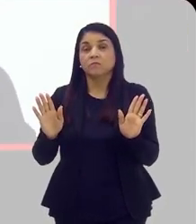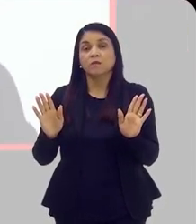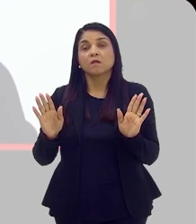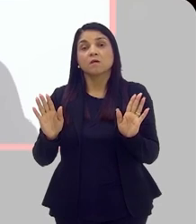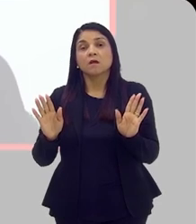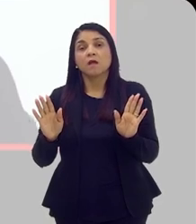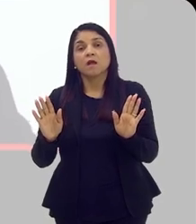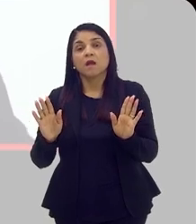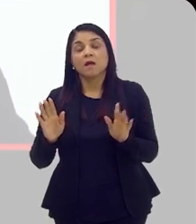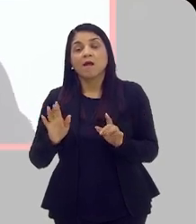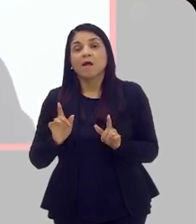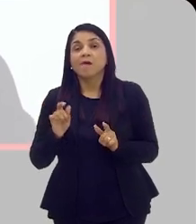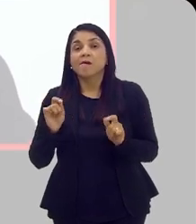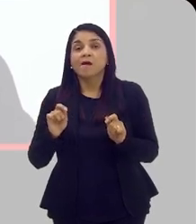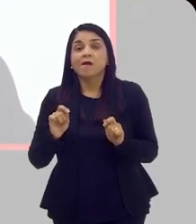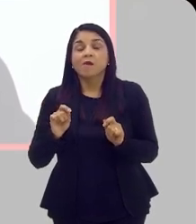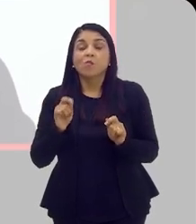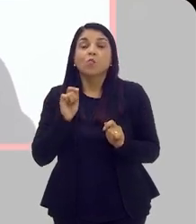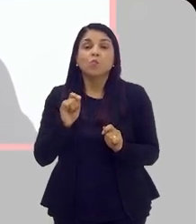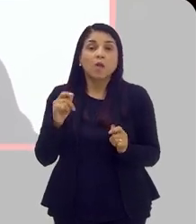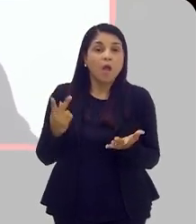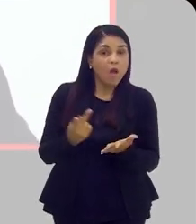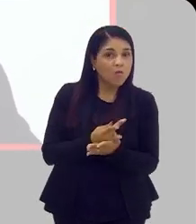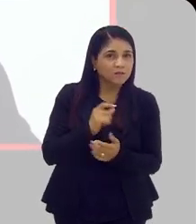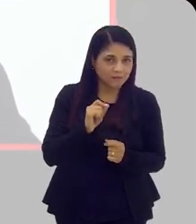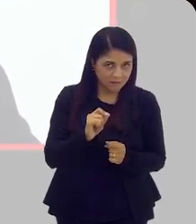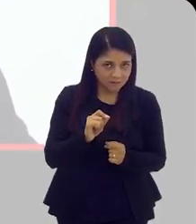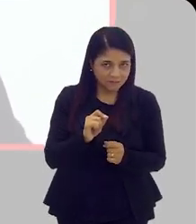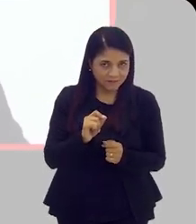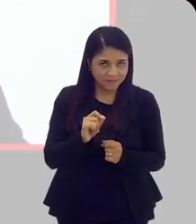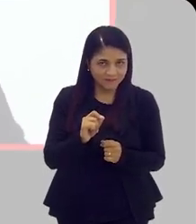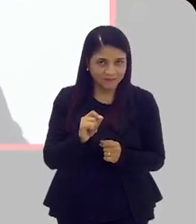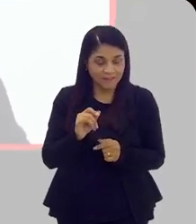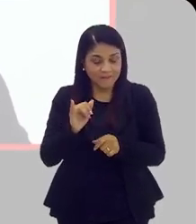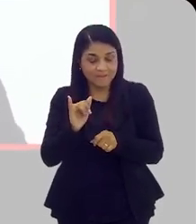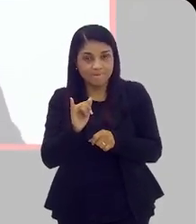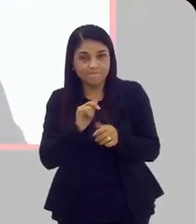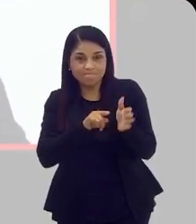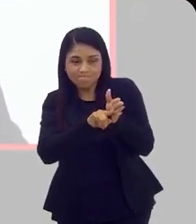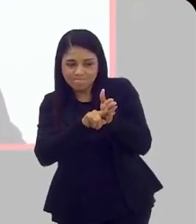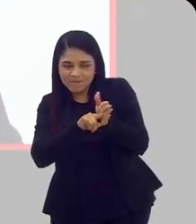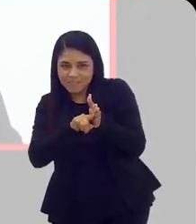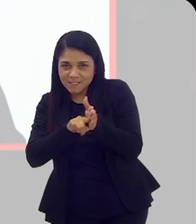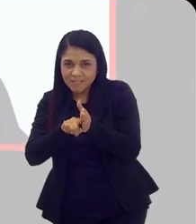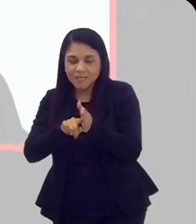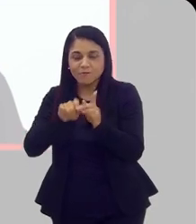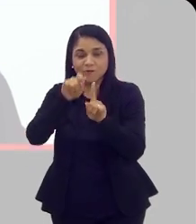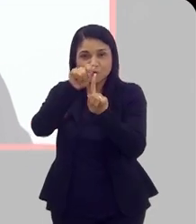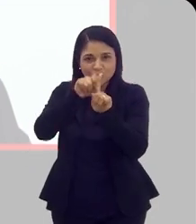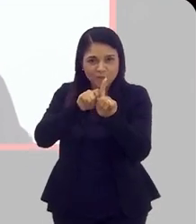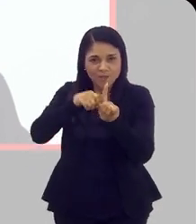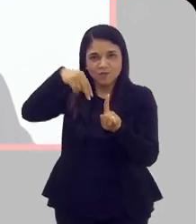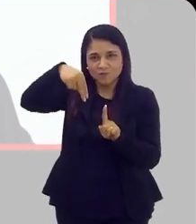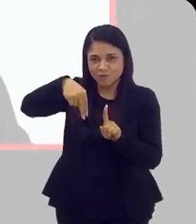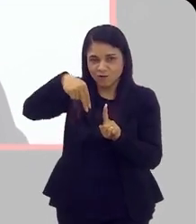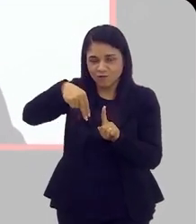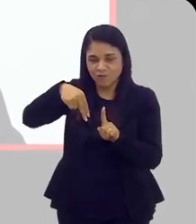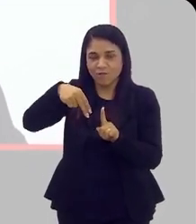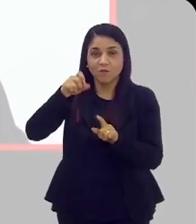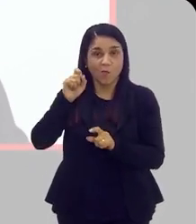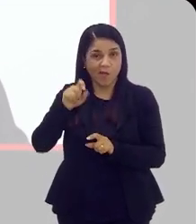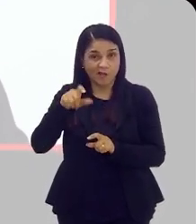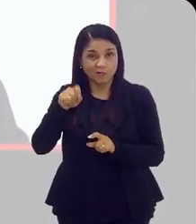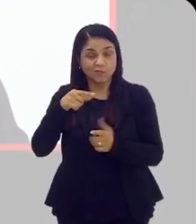risco pra outra. Então, a grande vantagem dessa medida do Novembro Azul, de ir lá marcar uma